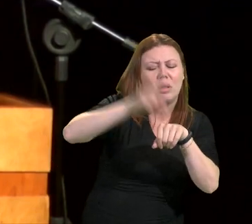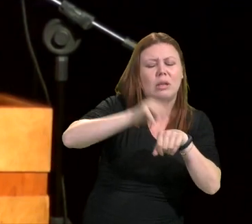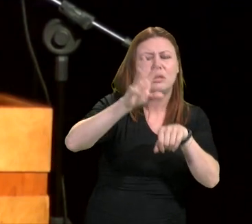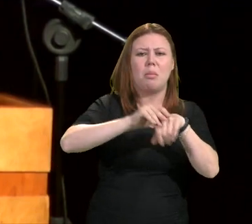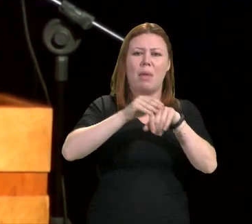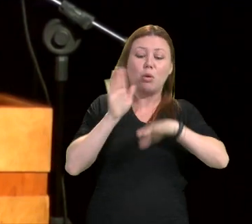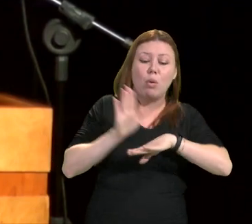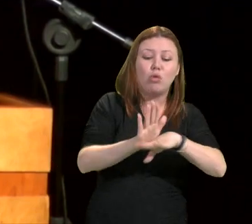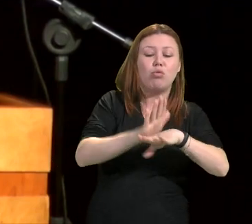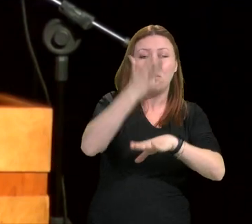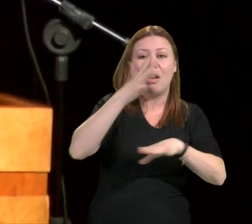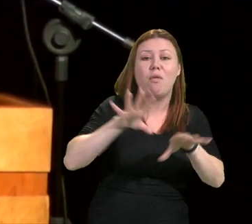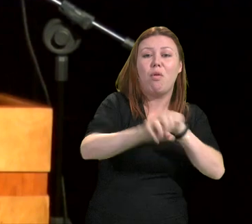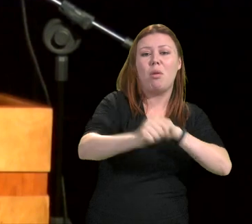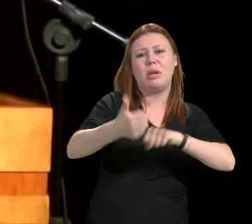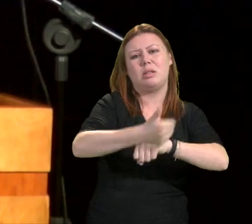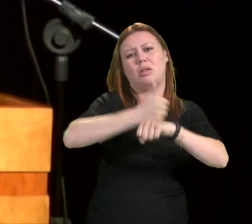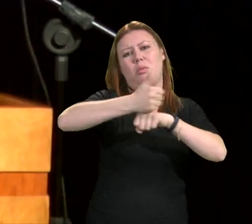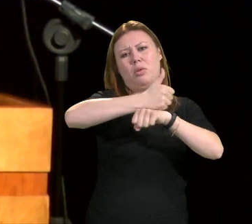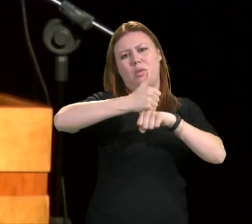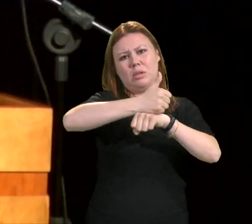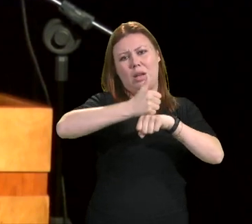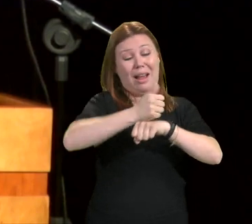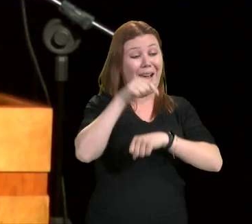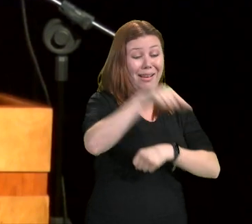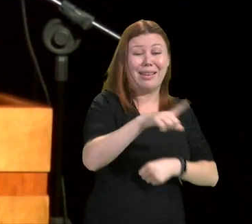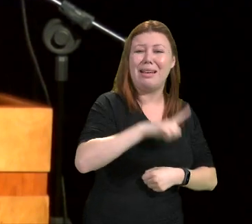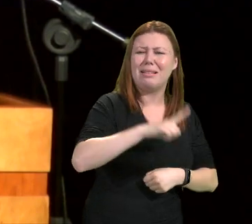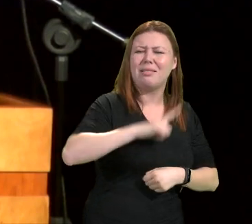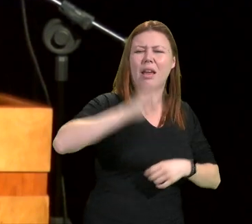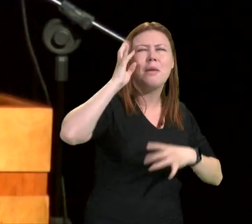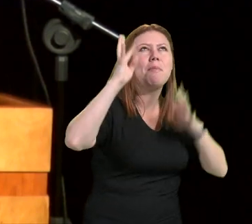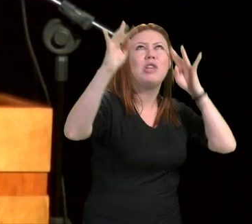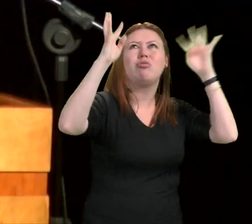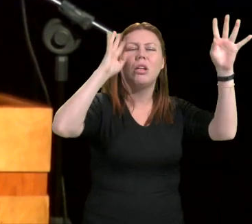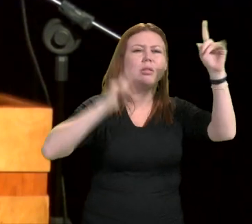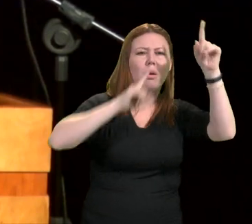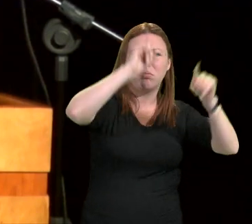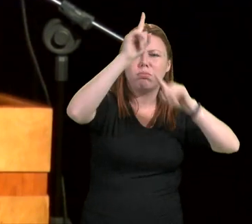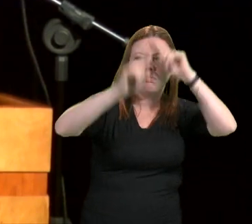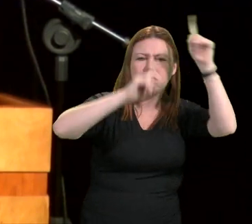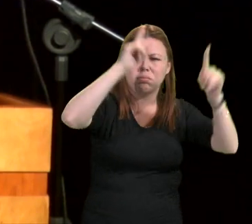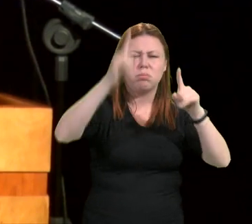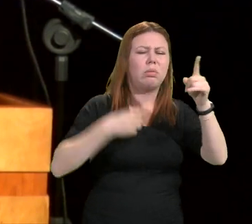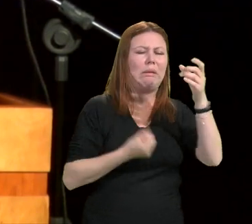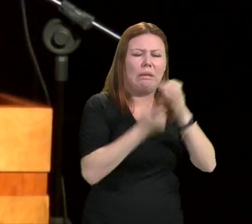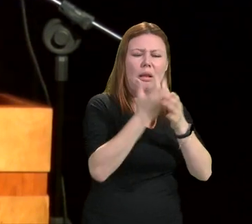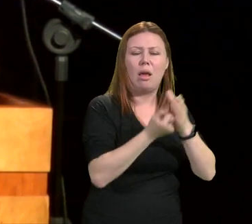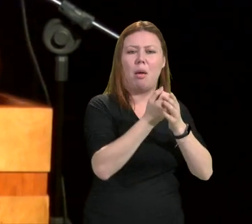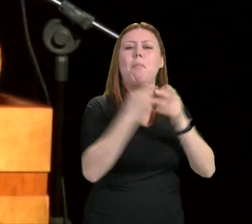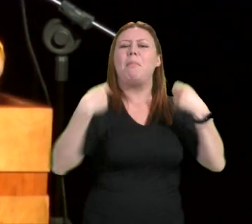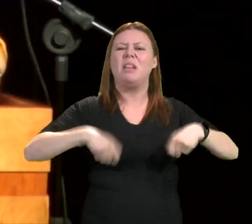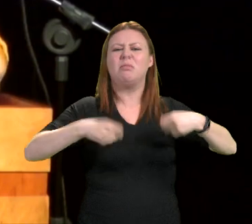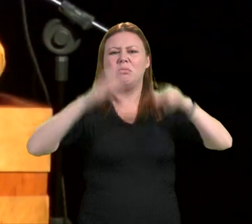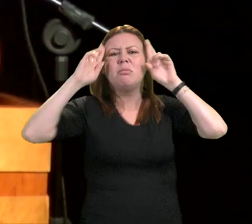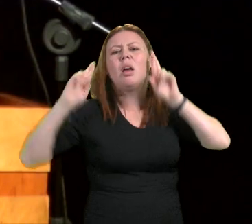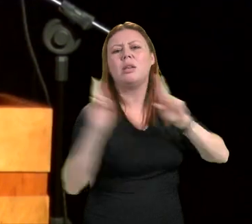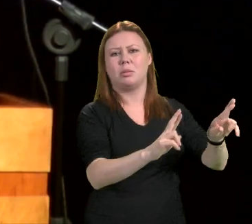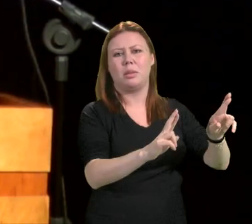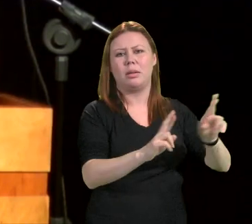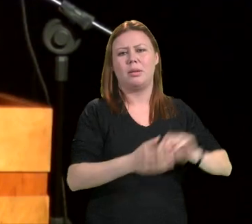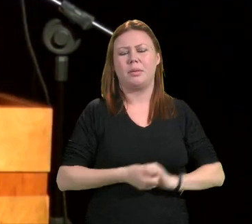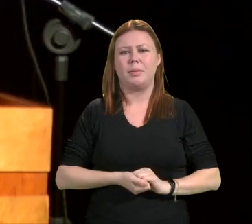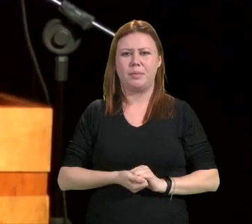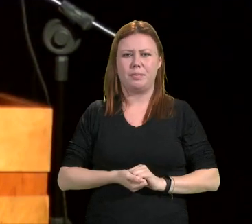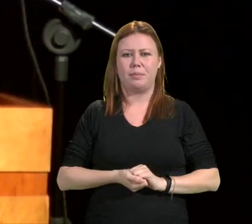profissionais e dotados de imaginação criadora, deve ser respeitada. O outro